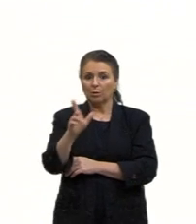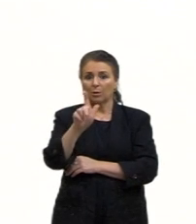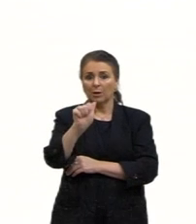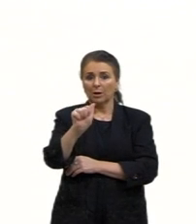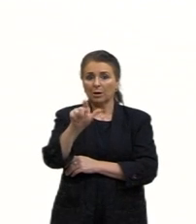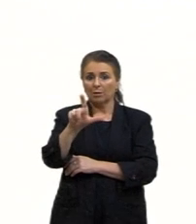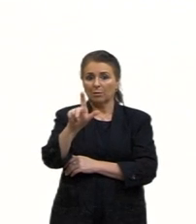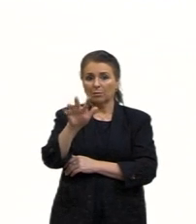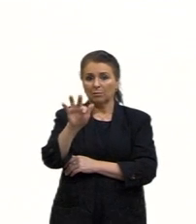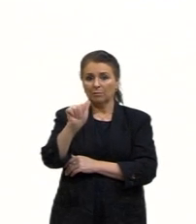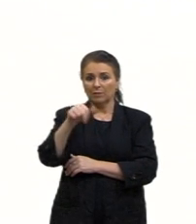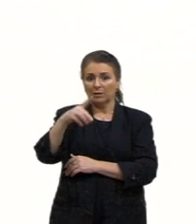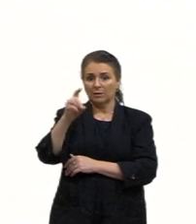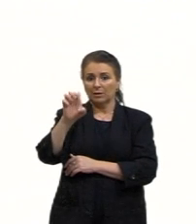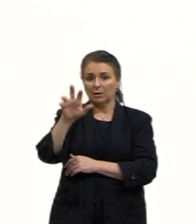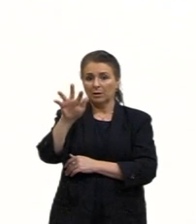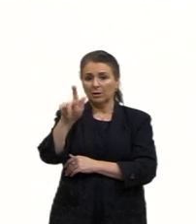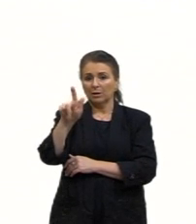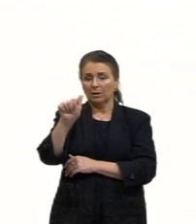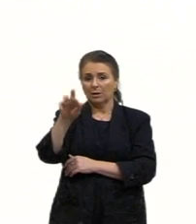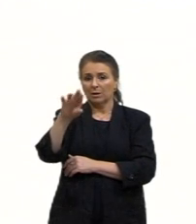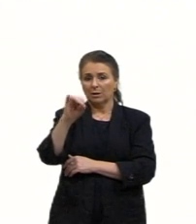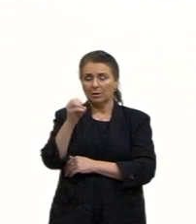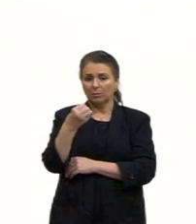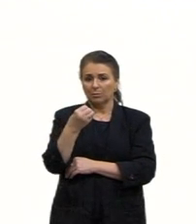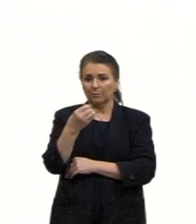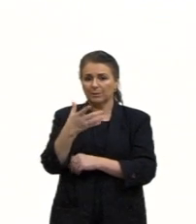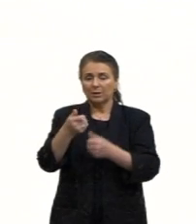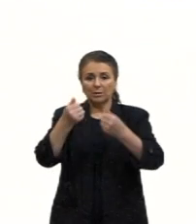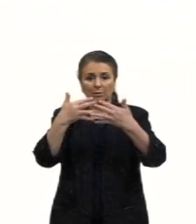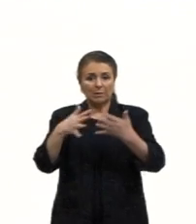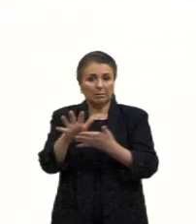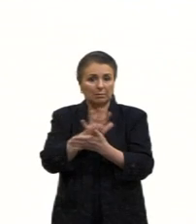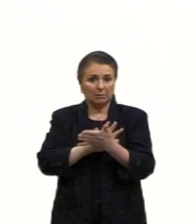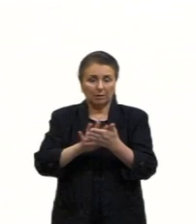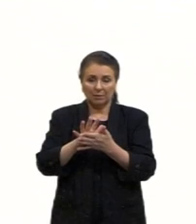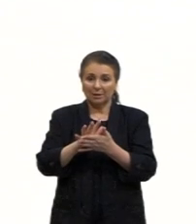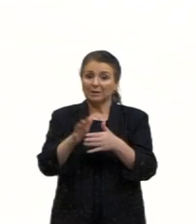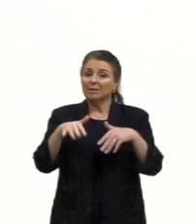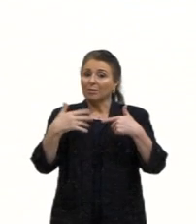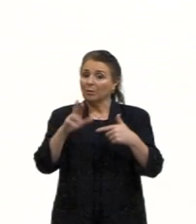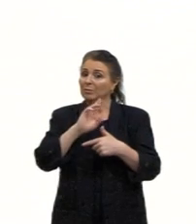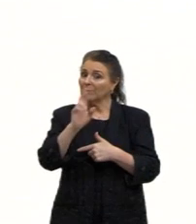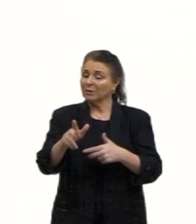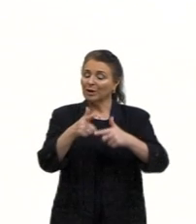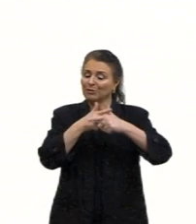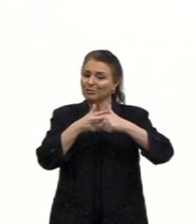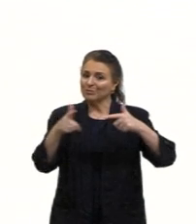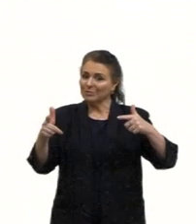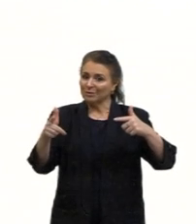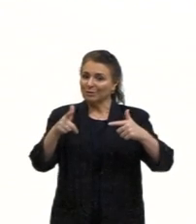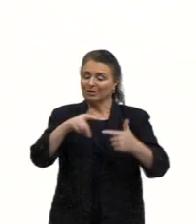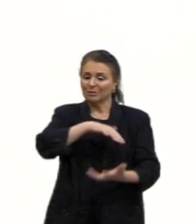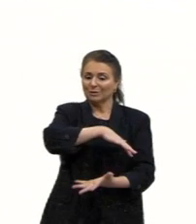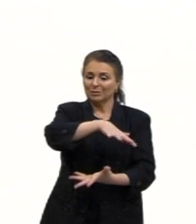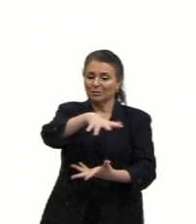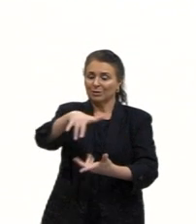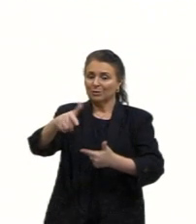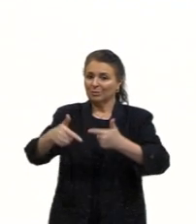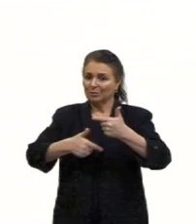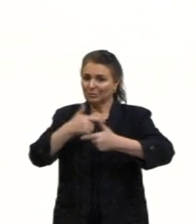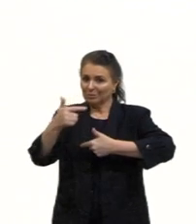de alfandegário, nada dessa proteção. E aí, justamente, a gente fica com a divisão internacional do trabalho. Pessoal, lembra?